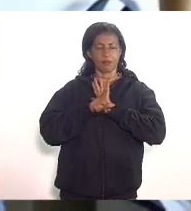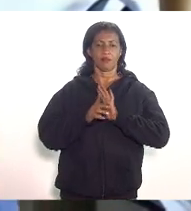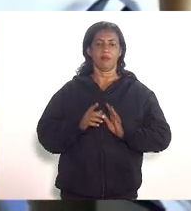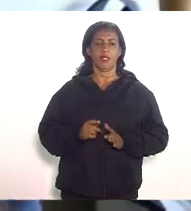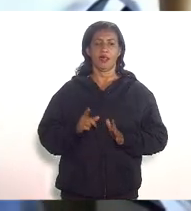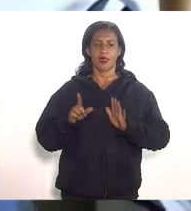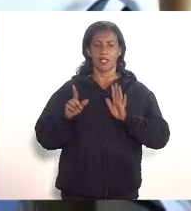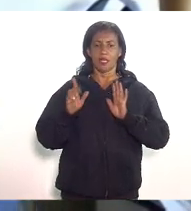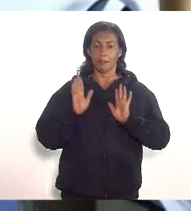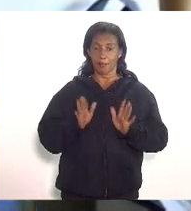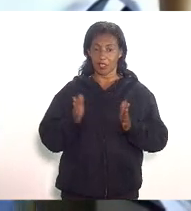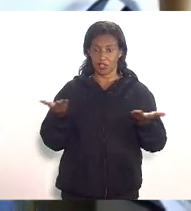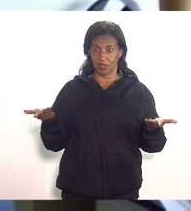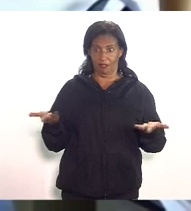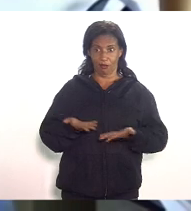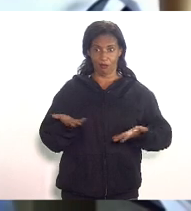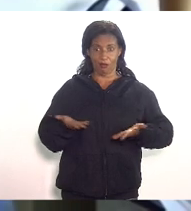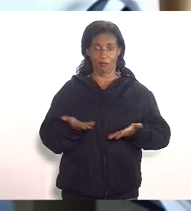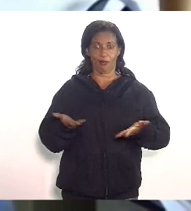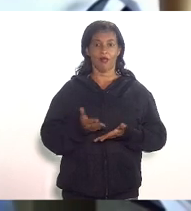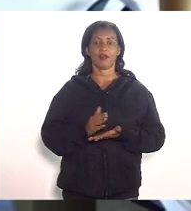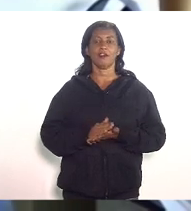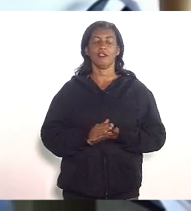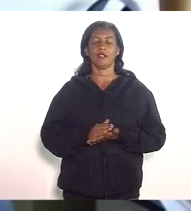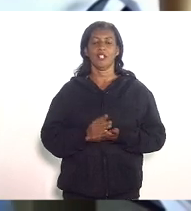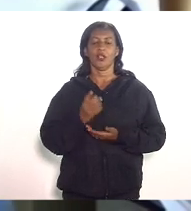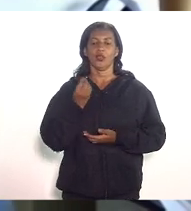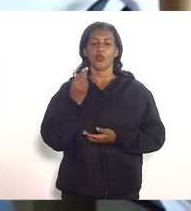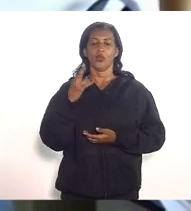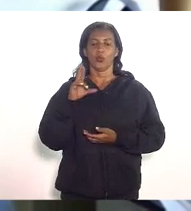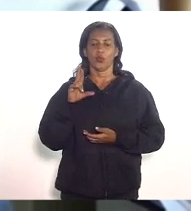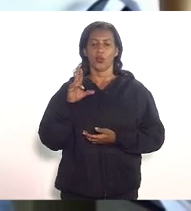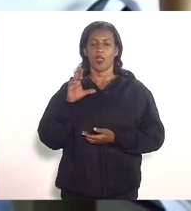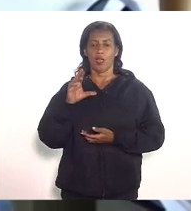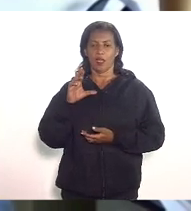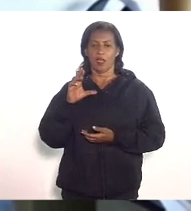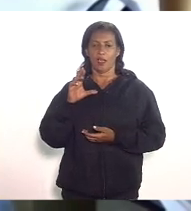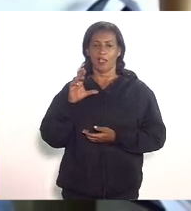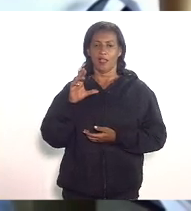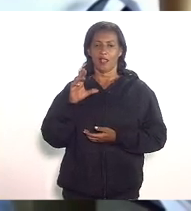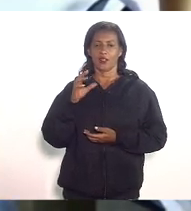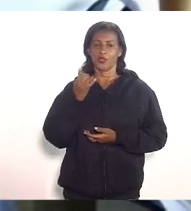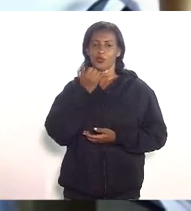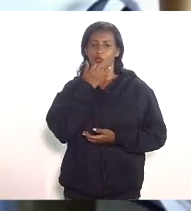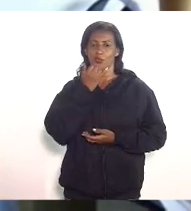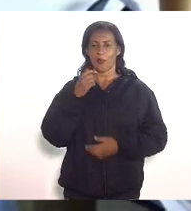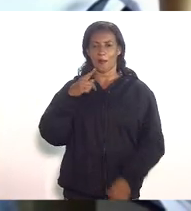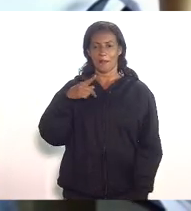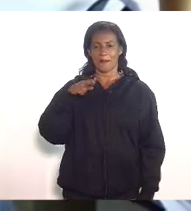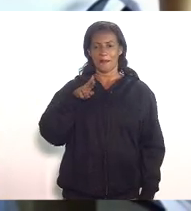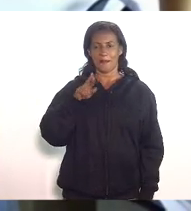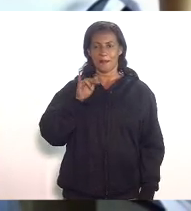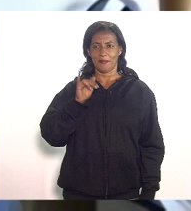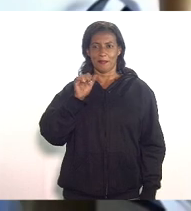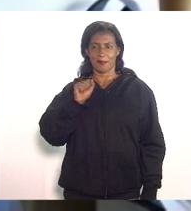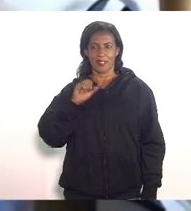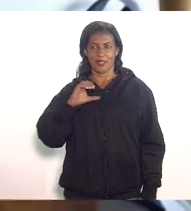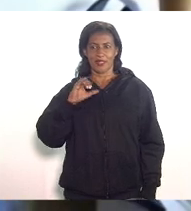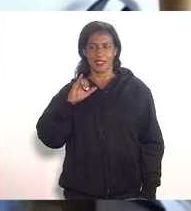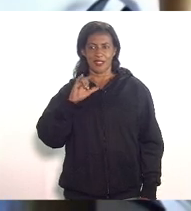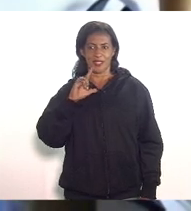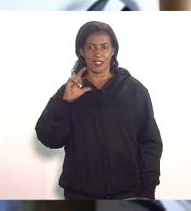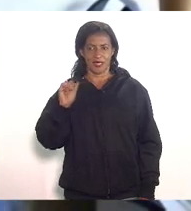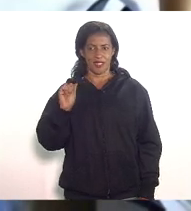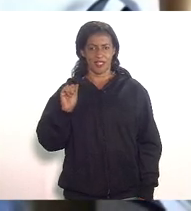mas que neste momento doutora Karine doutora Karine não doutora Priscila desculpe não